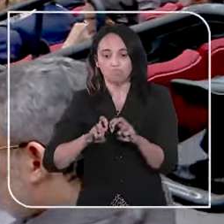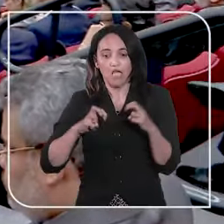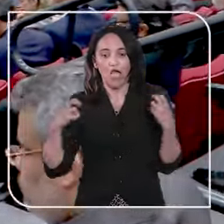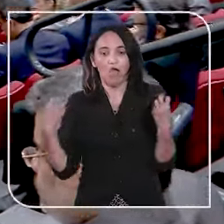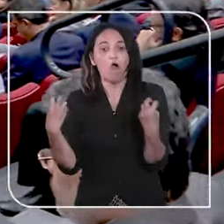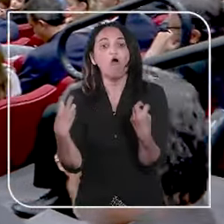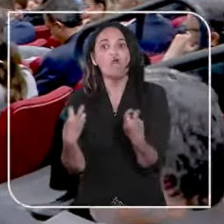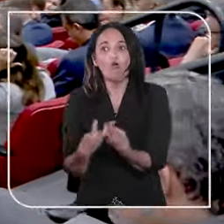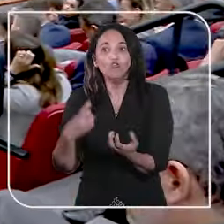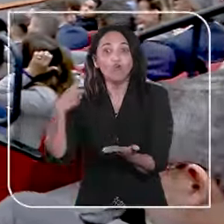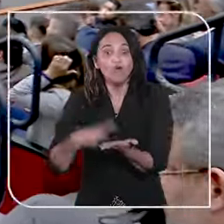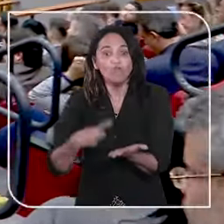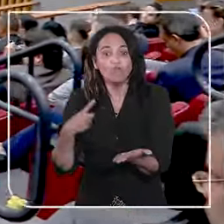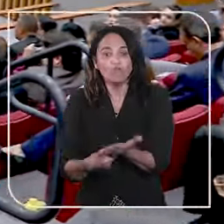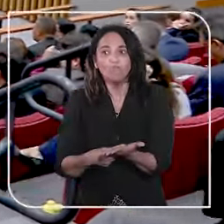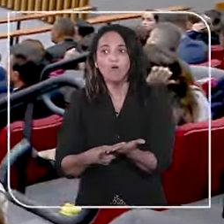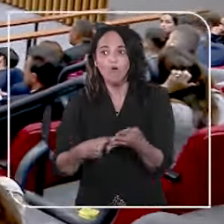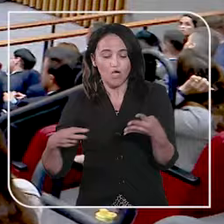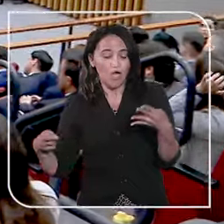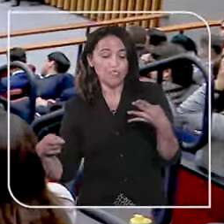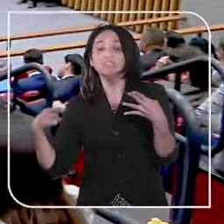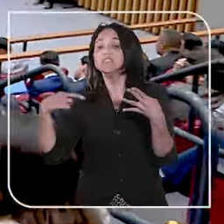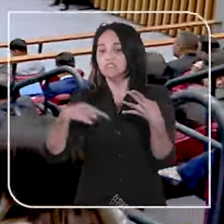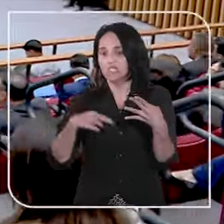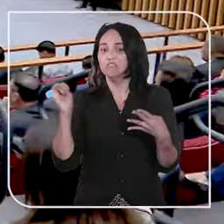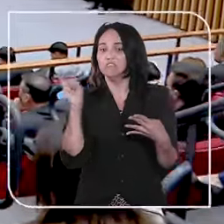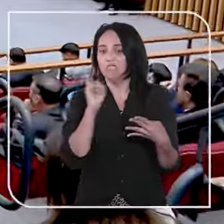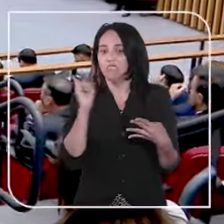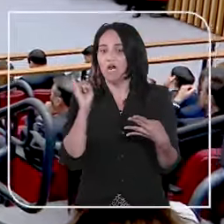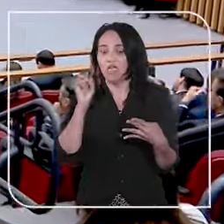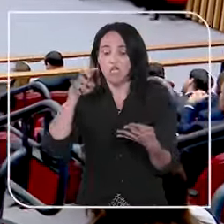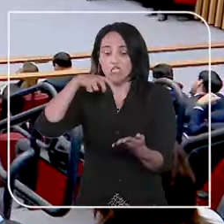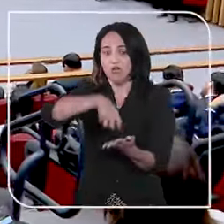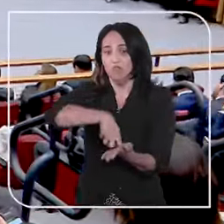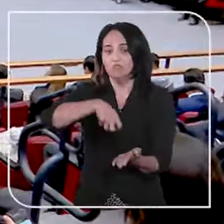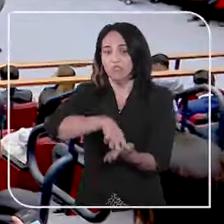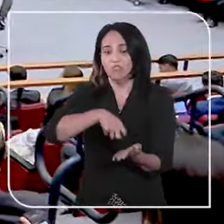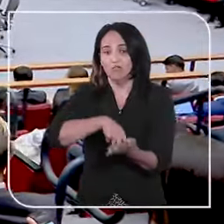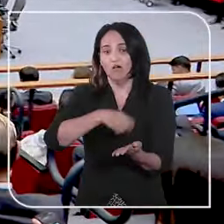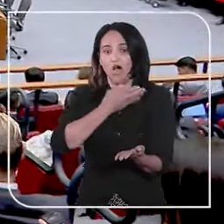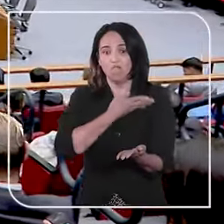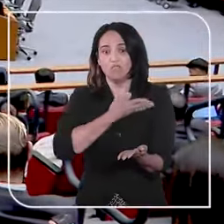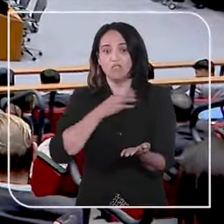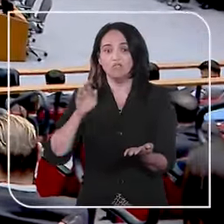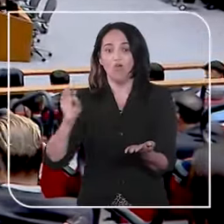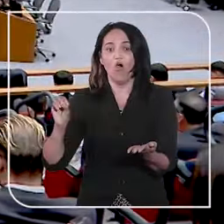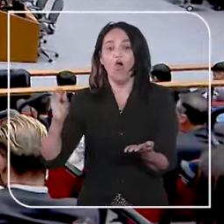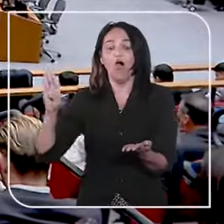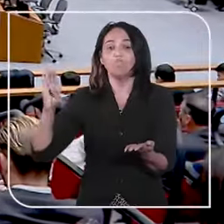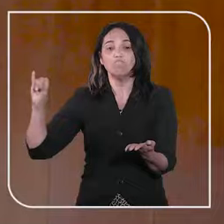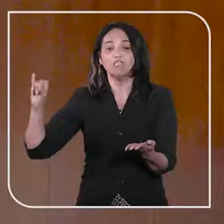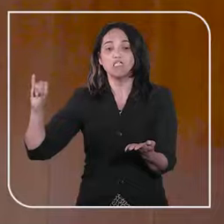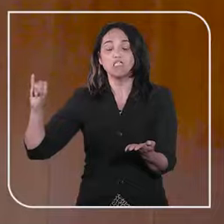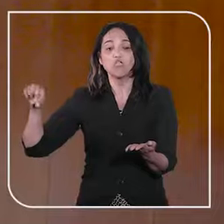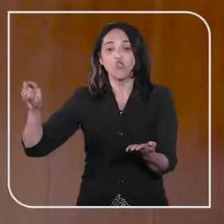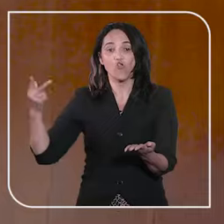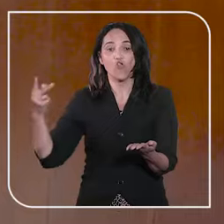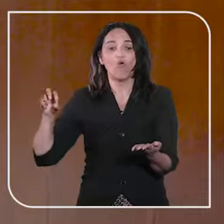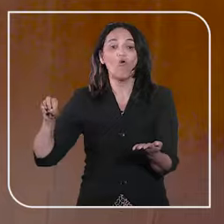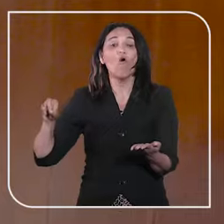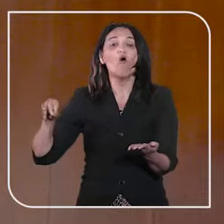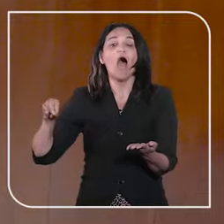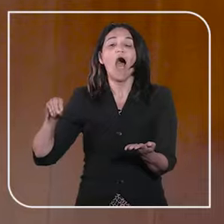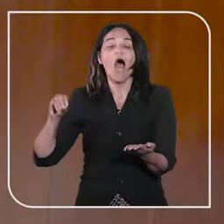a Corte Especial homologou a sentença da Itália que condenou Ricardo Falco, amigo do ex-jogador Robinho, a pena de nove anos de